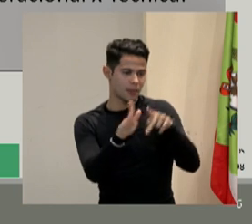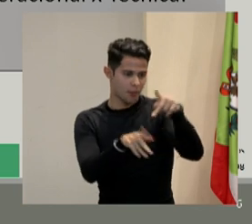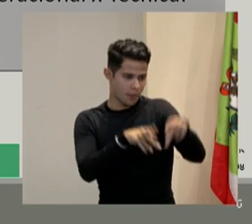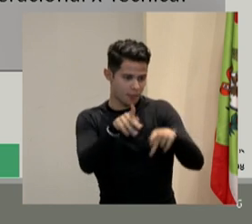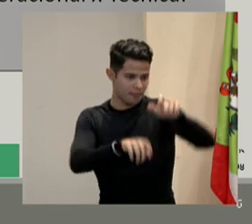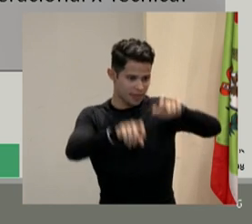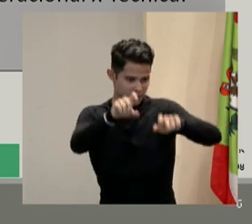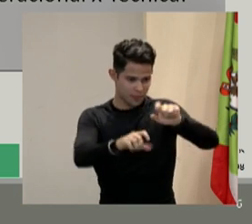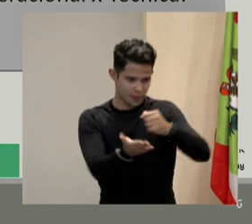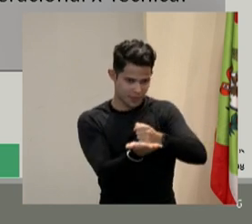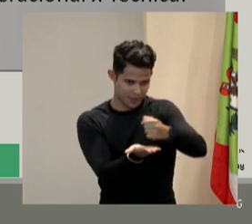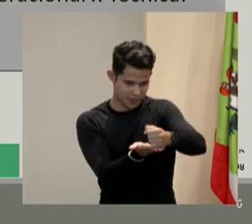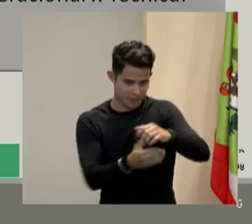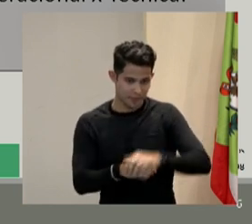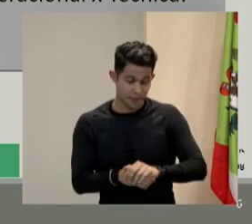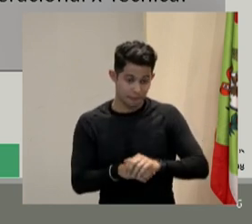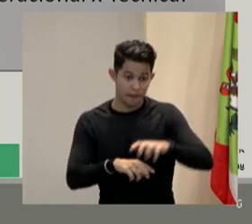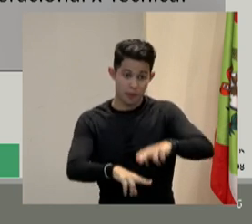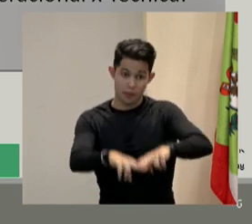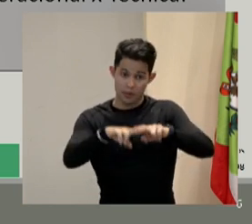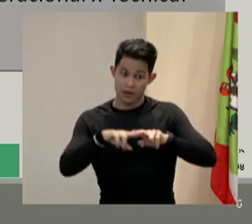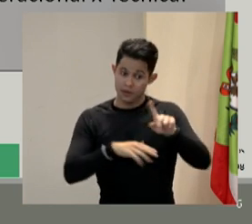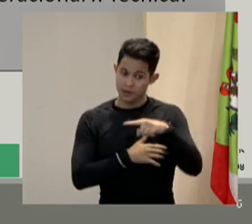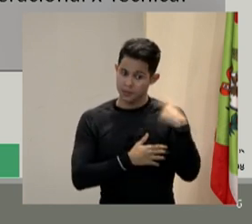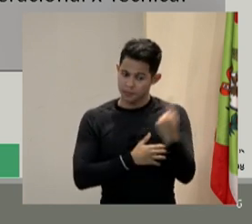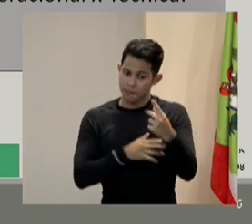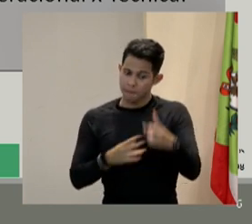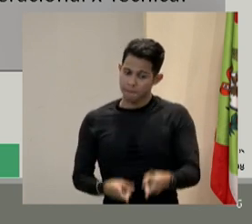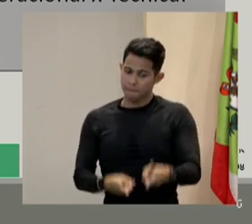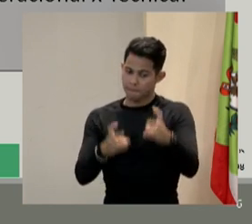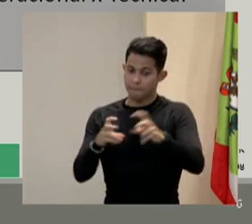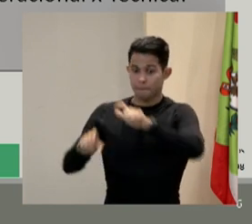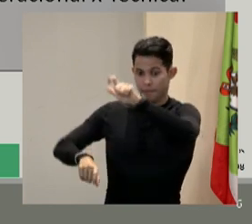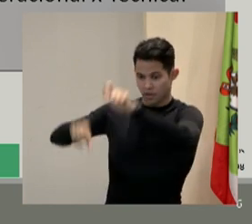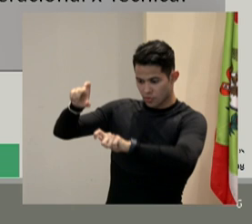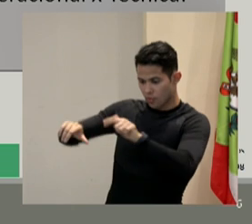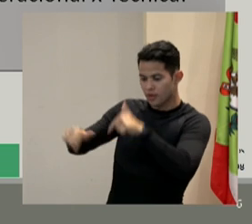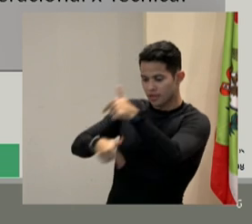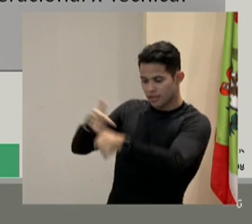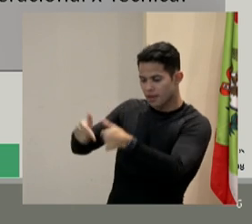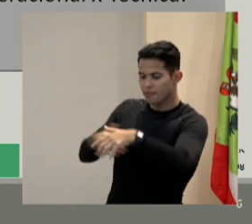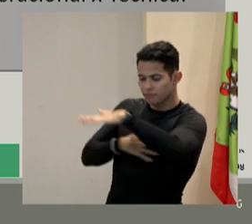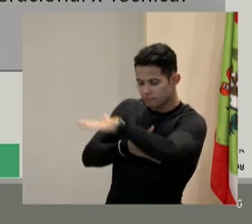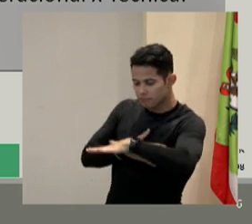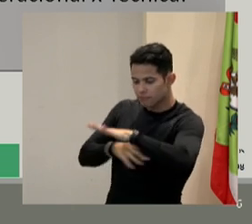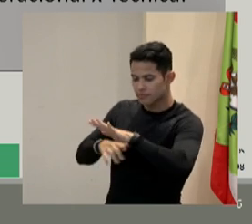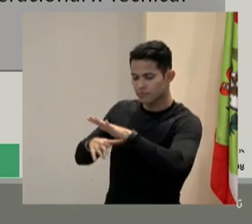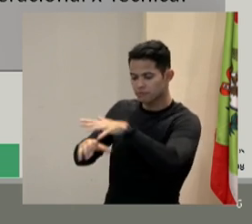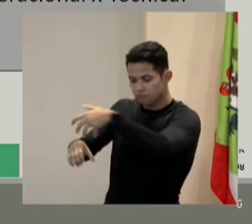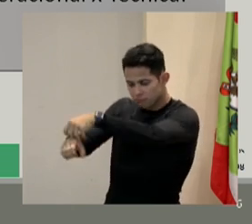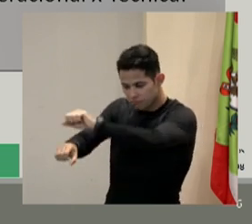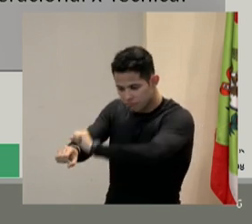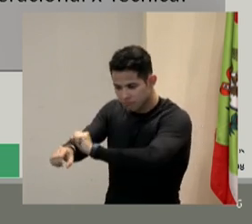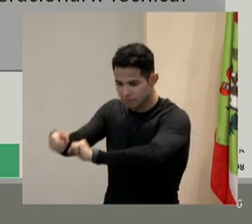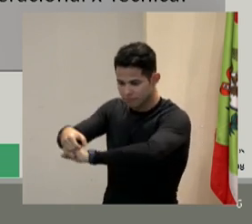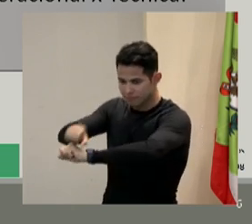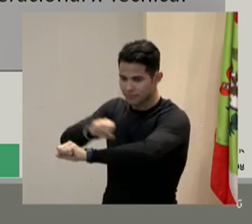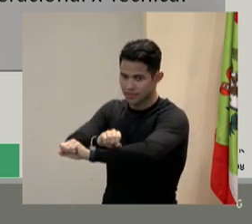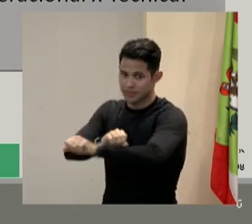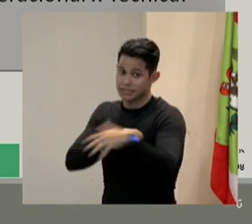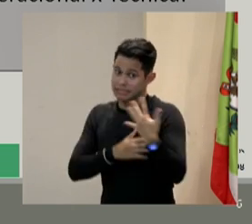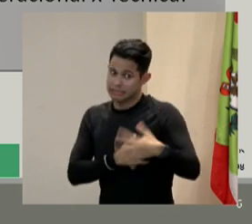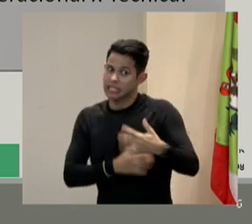a realidade da empresa, que a população operacional, é muito número, gente, vão, vocês vão,